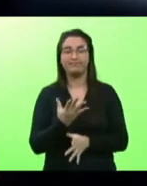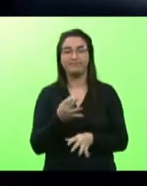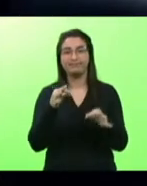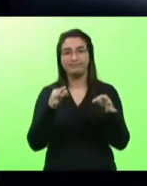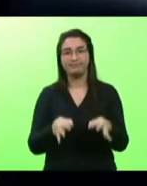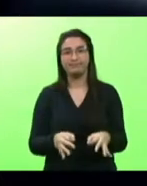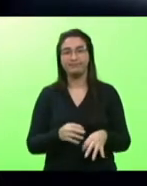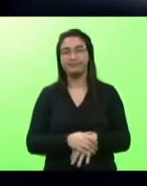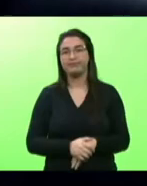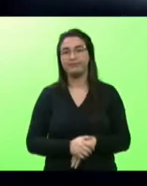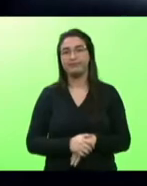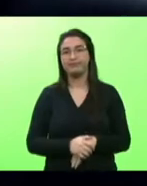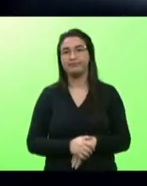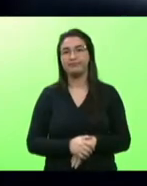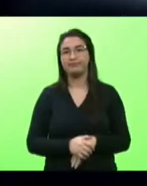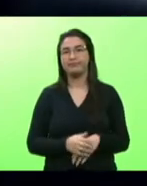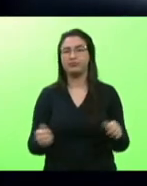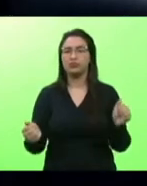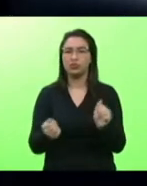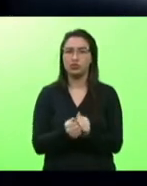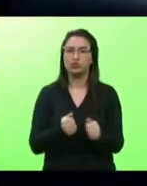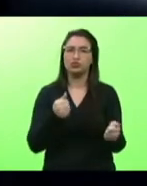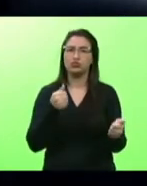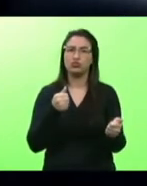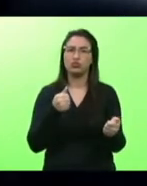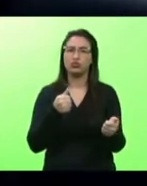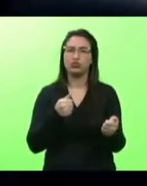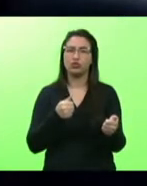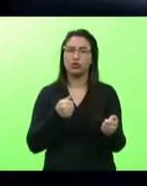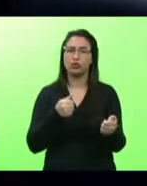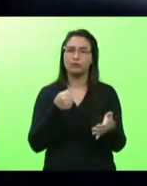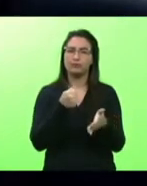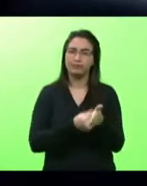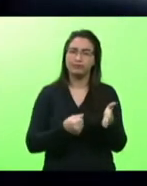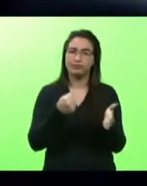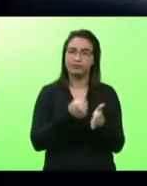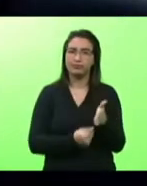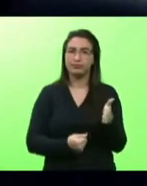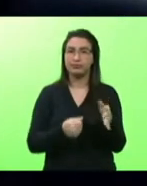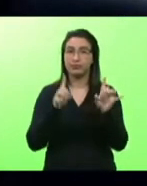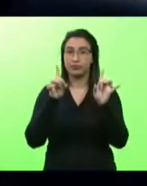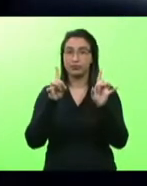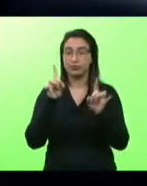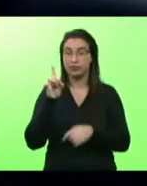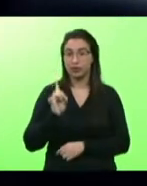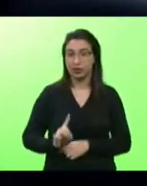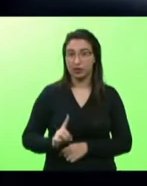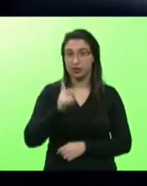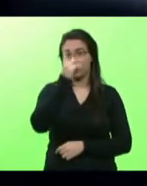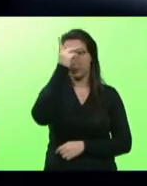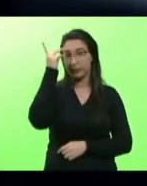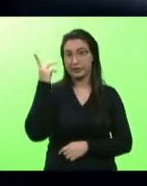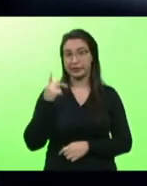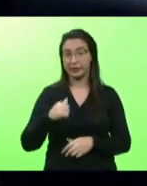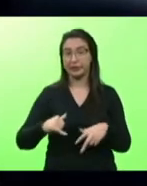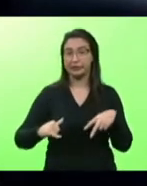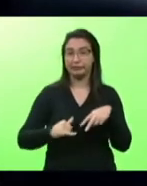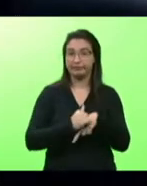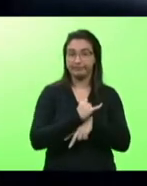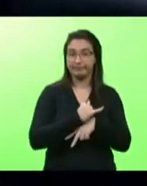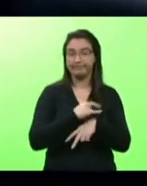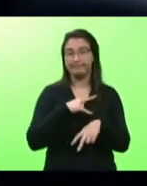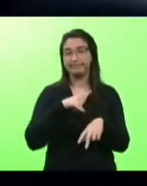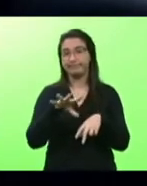estarmos juntos lutando pelos direitos também das pessoas que foram vítimas tem aí toda essa